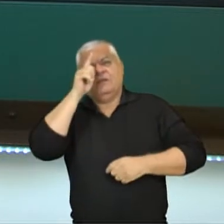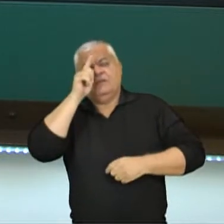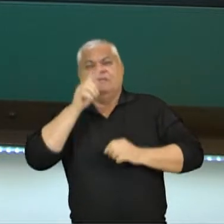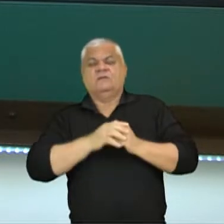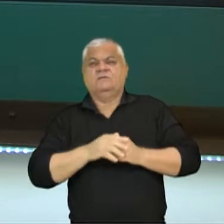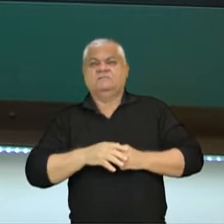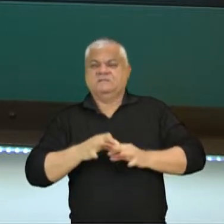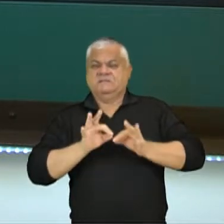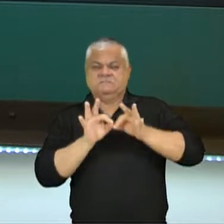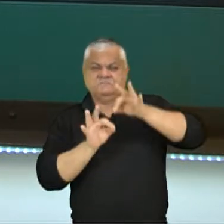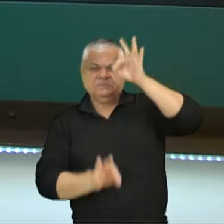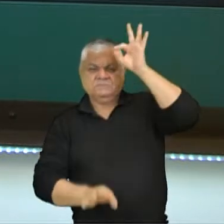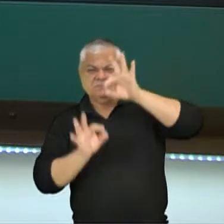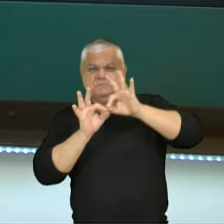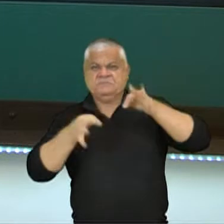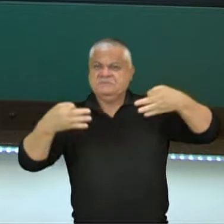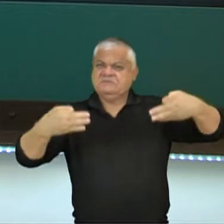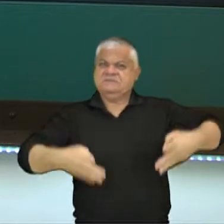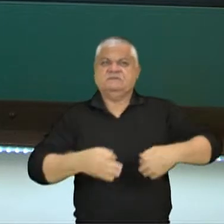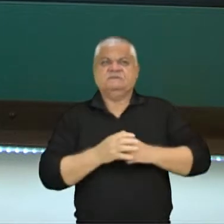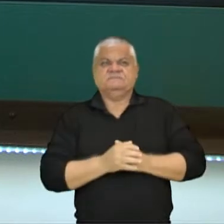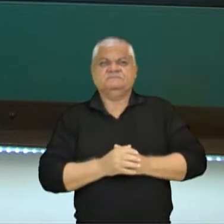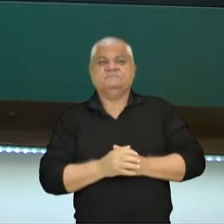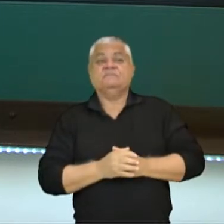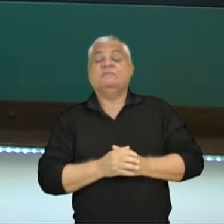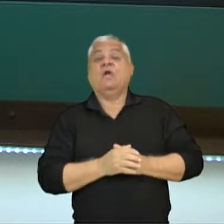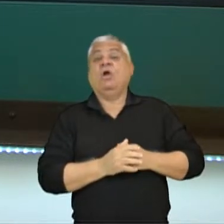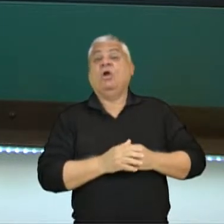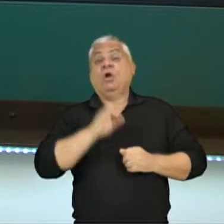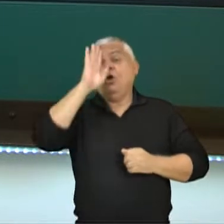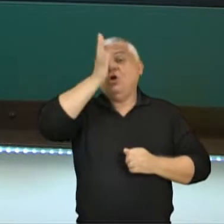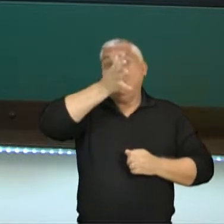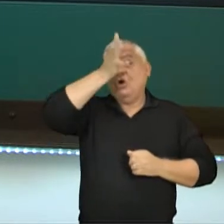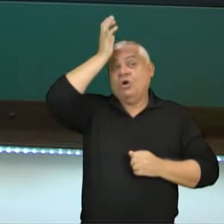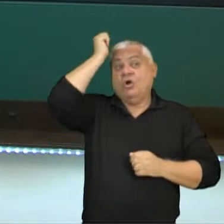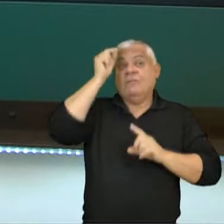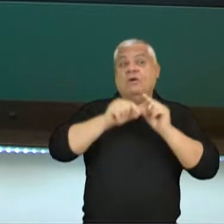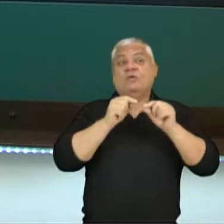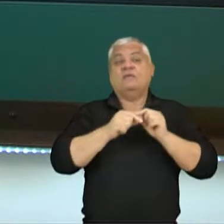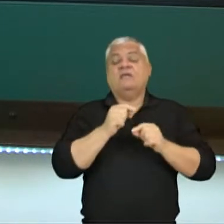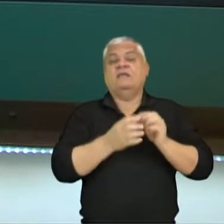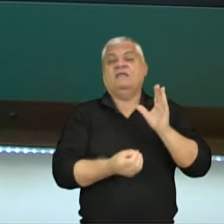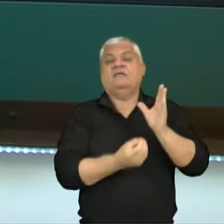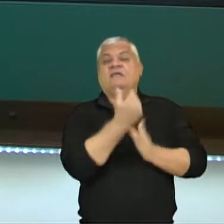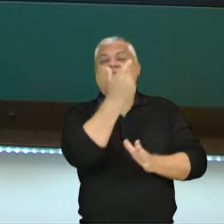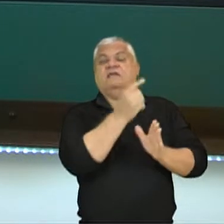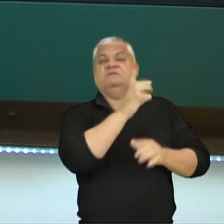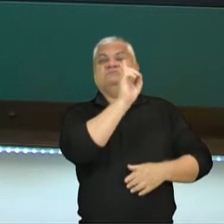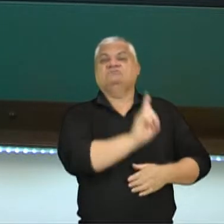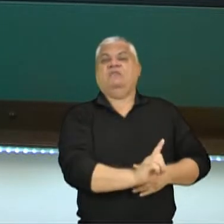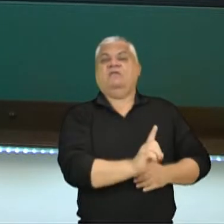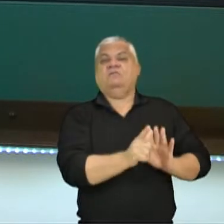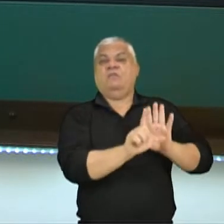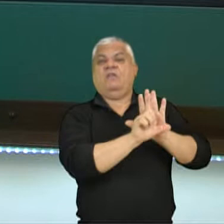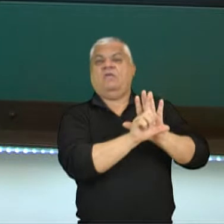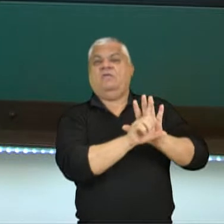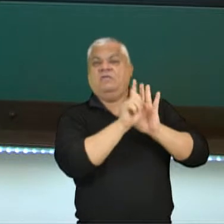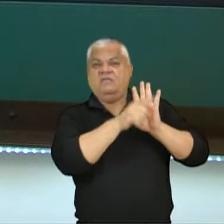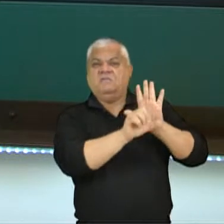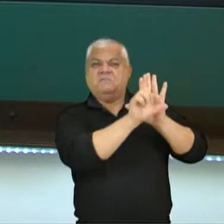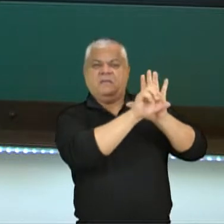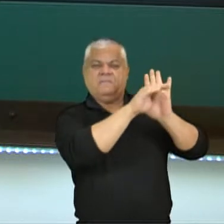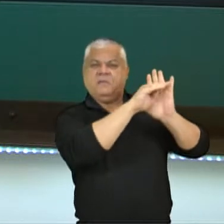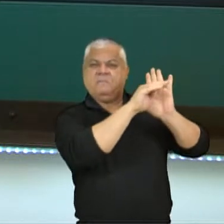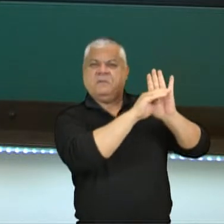Aquela medida que é conforme a vontade dos deuses? Já o romano, o que ele faz? Ele cria o direito. O é o direito? Direito, exatamente, são as